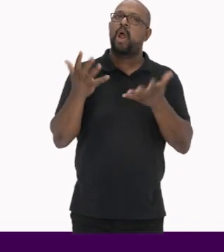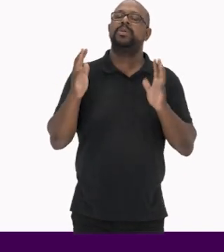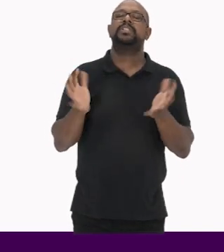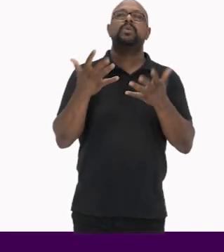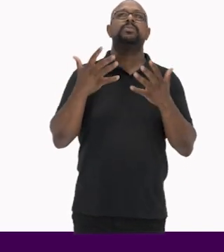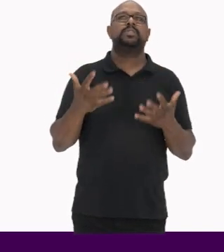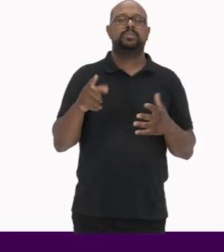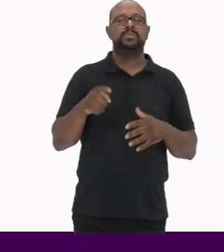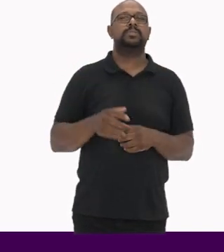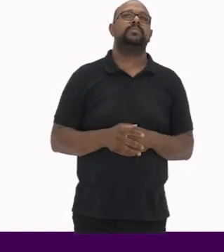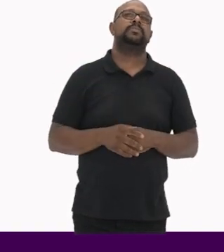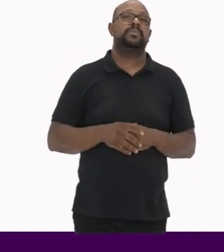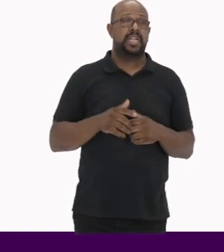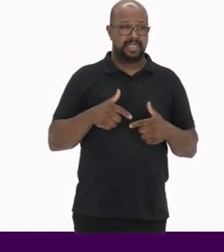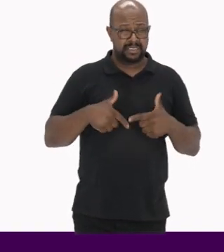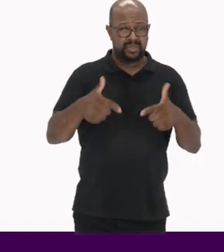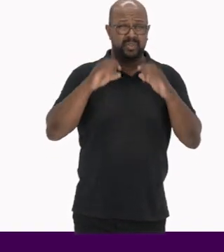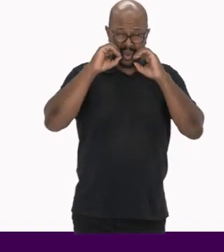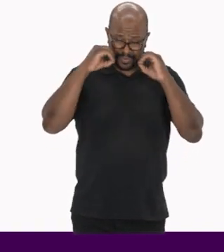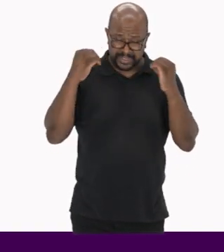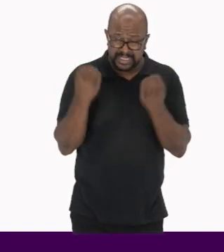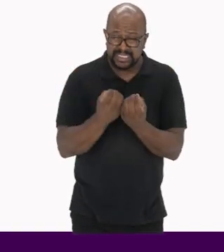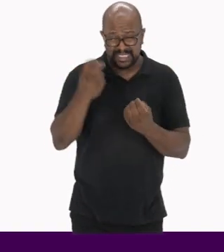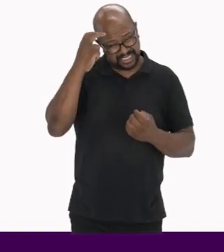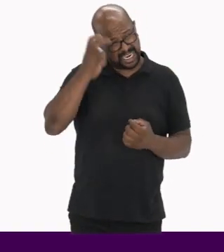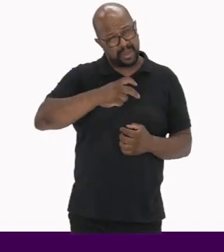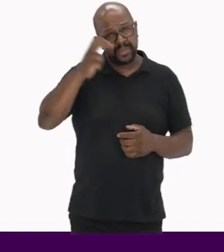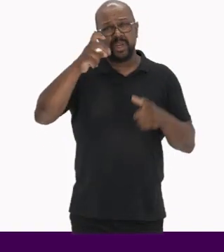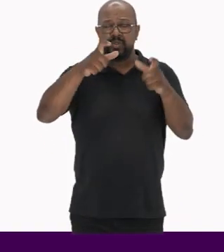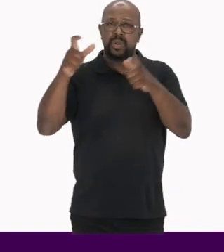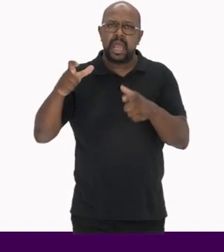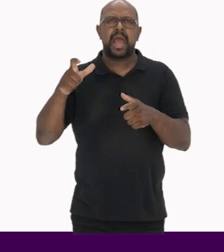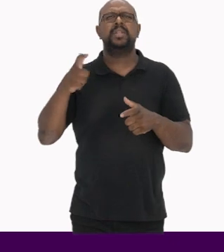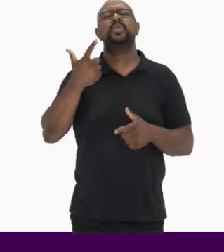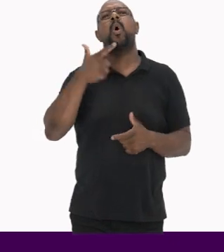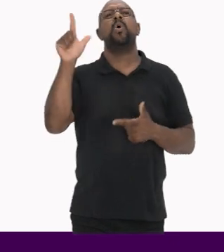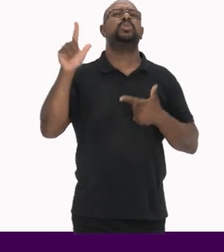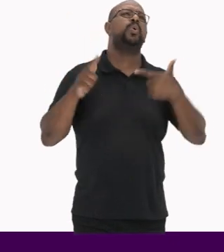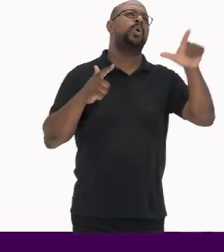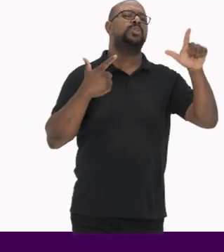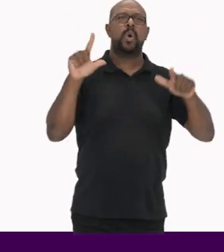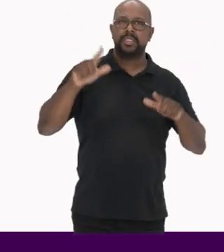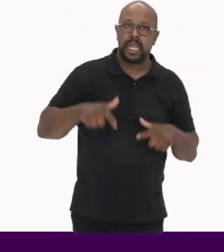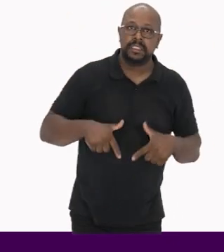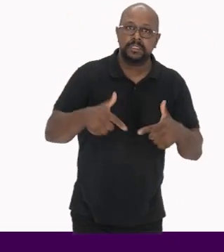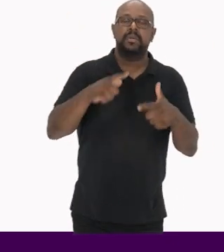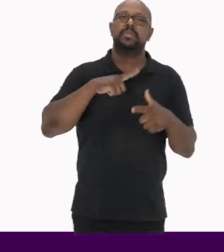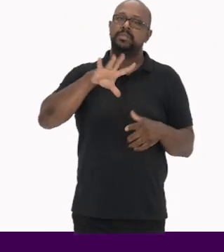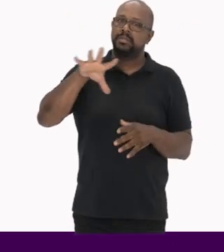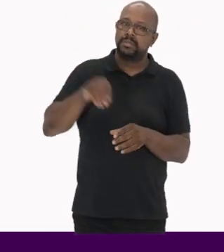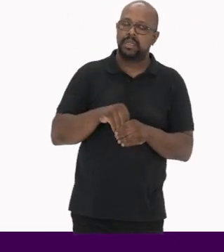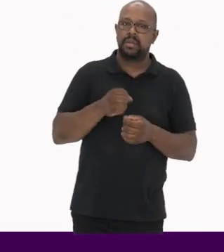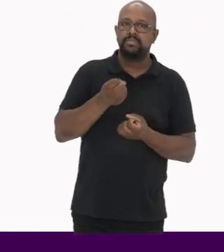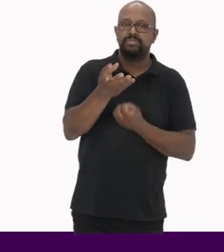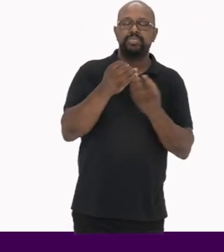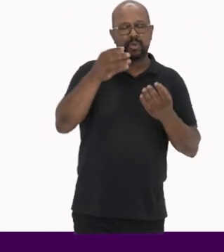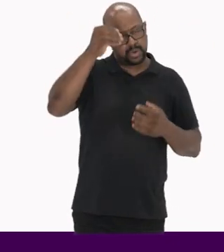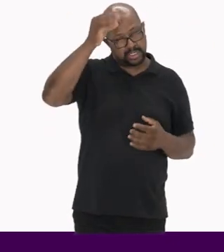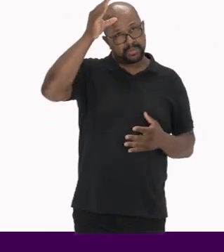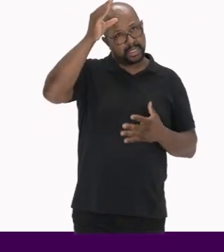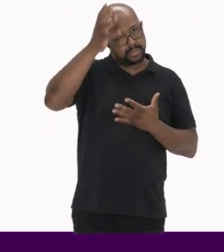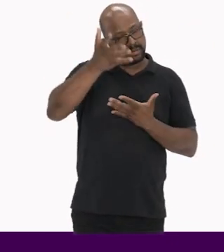disso A realização de oficinas de saberes locais E outras ações que envolvam a transmissão do